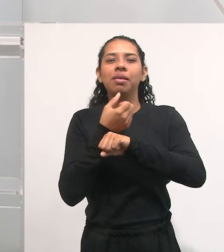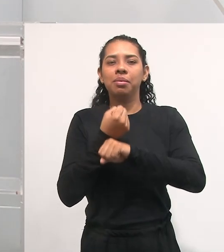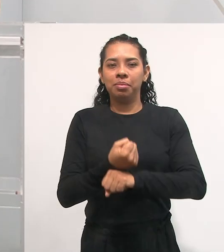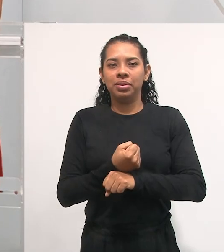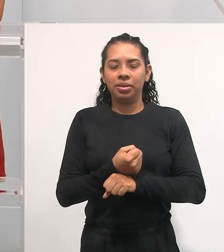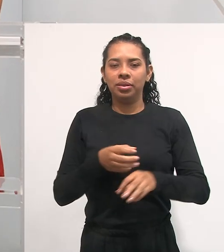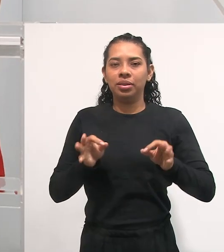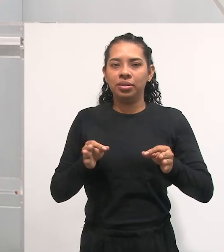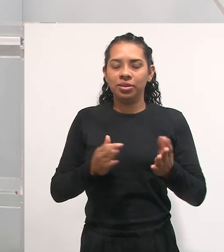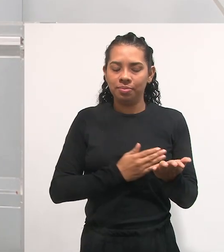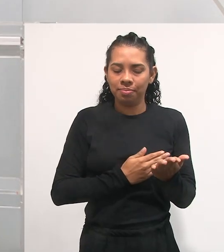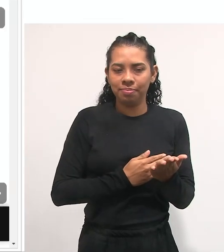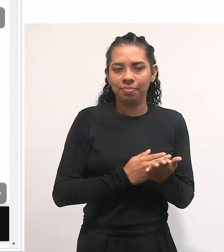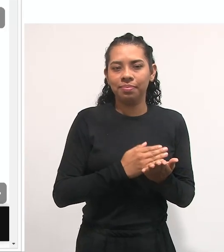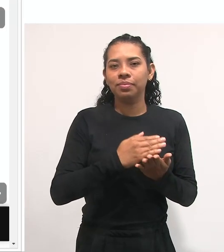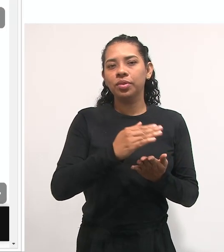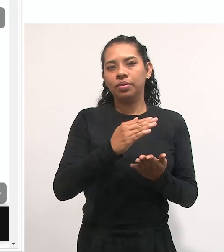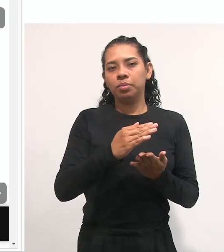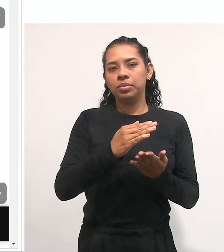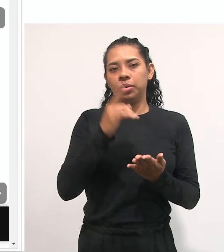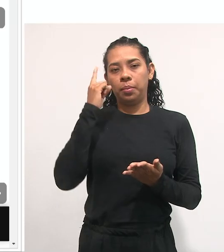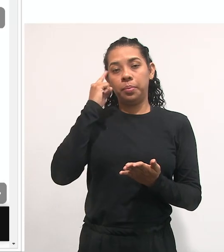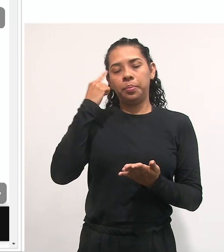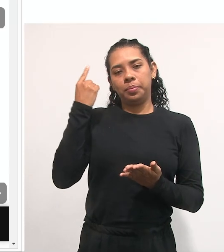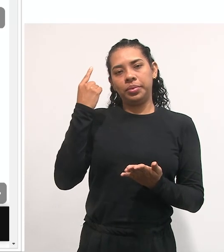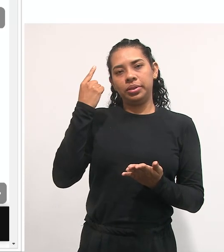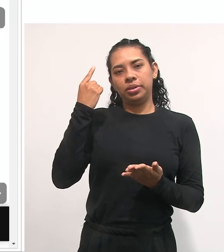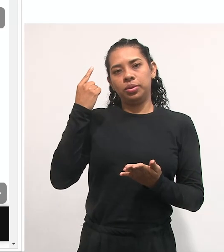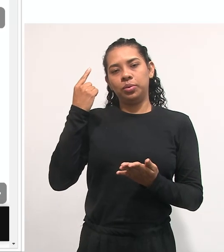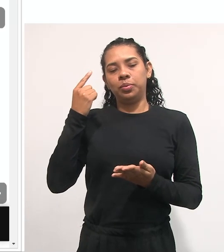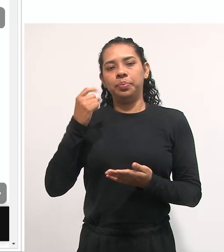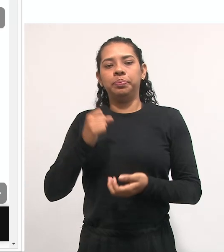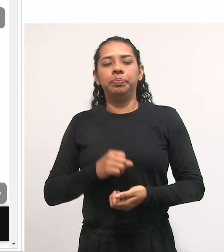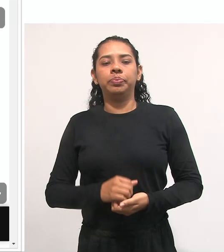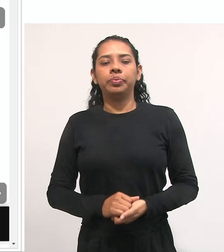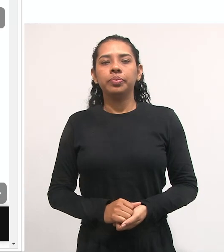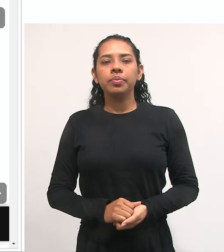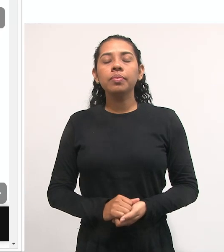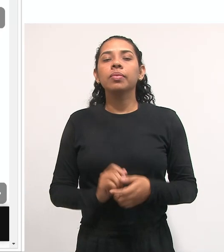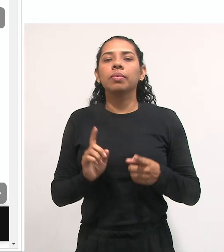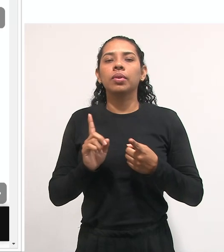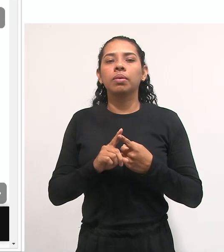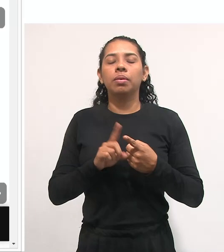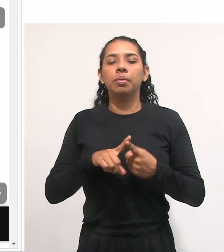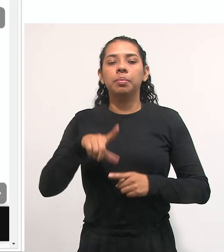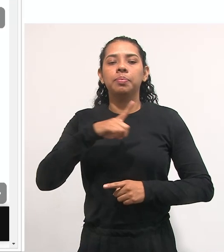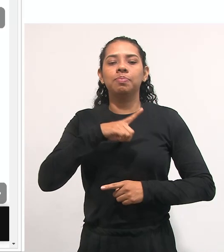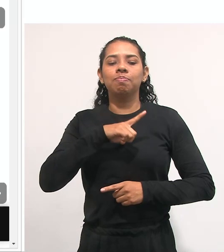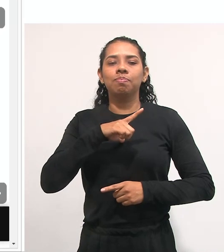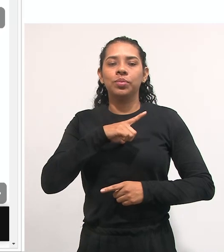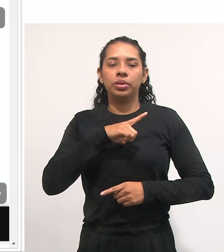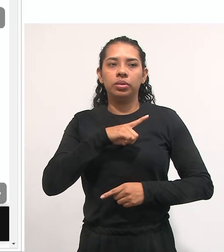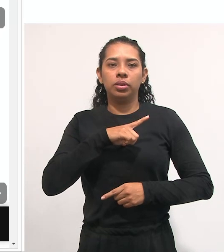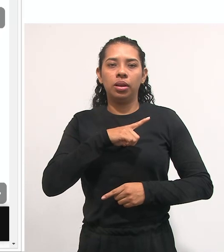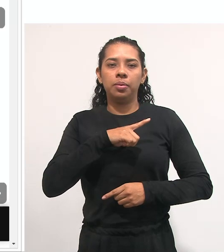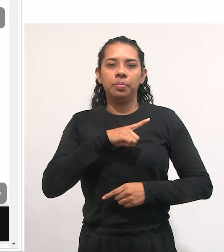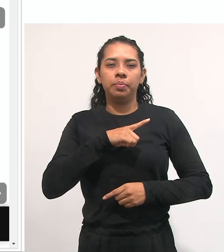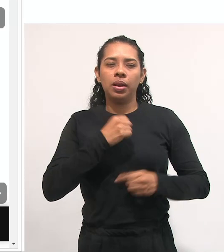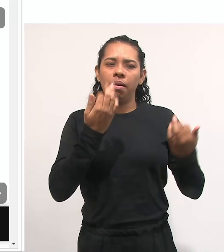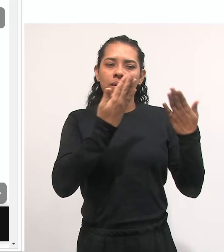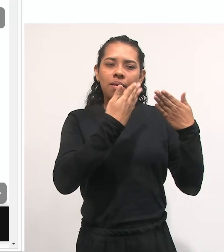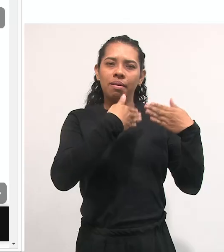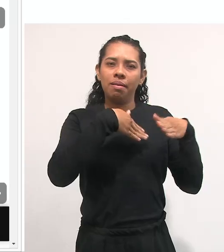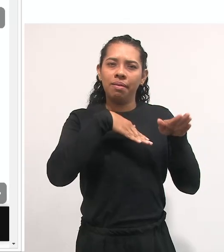nessa toada que vamos seguir? Bom, a avaliação, ela tem imbricado em